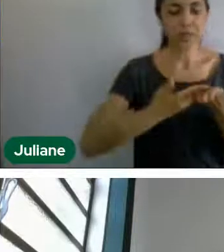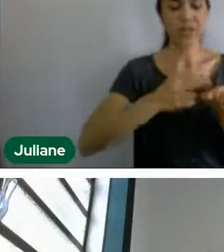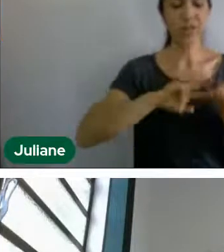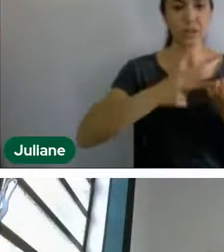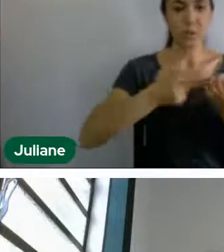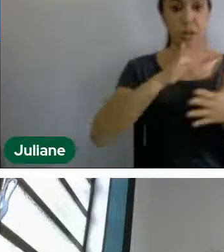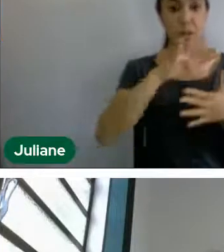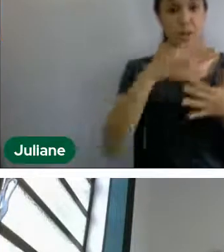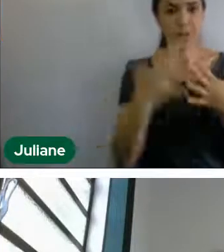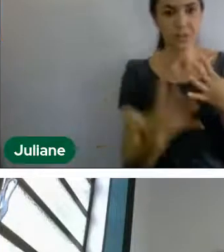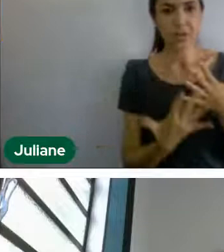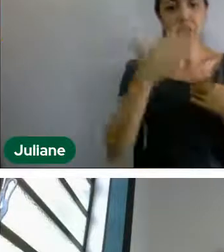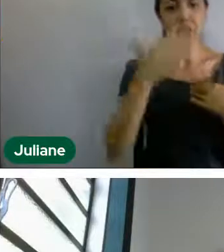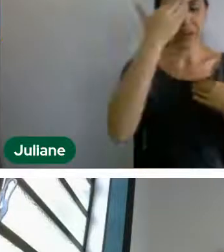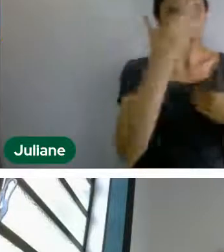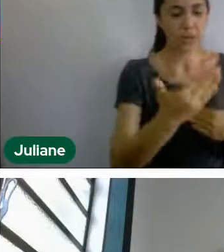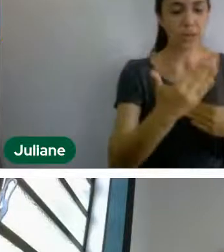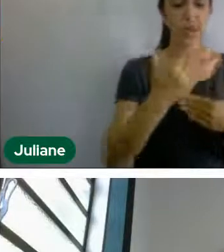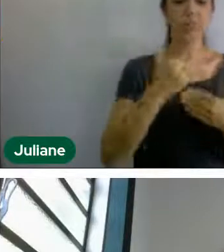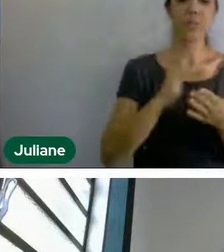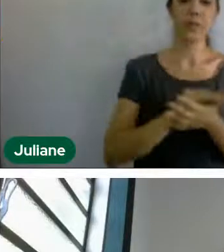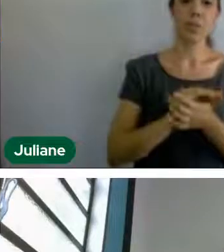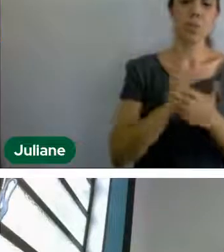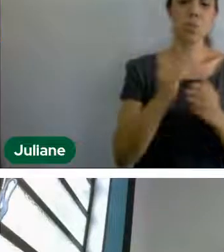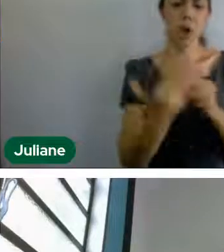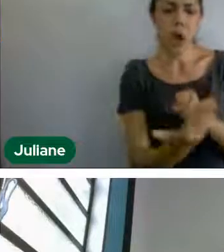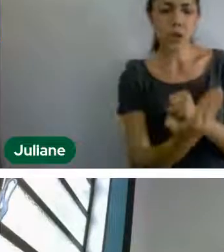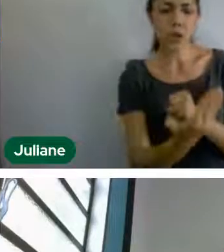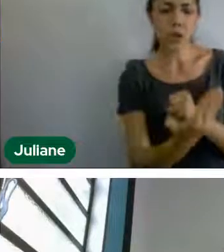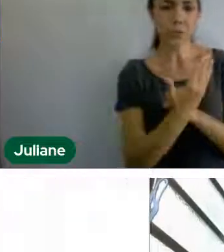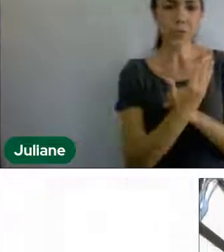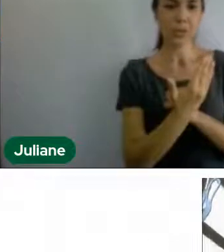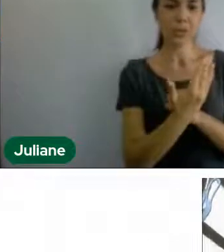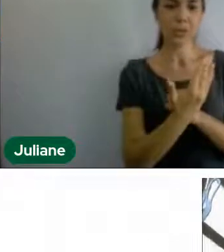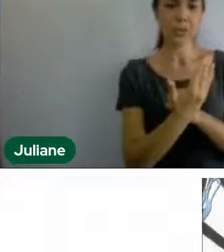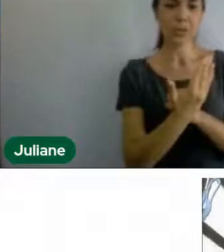por nos ajudar aí na transmissão.